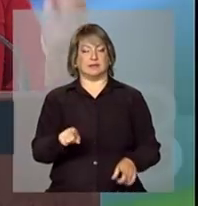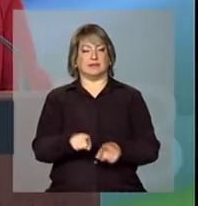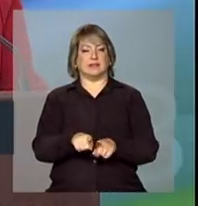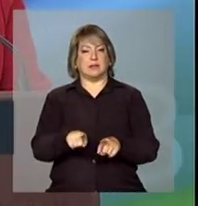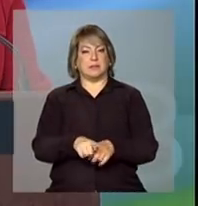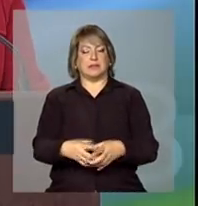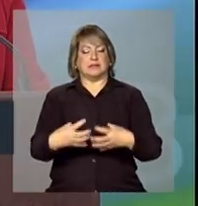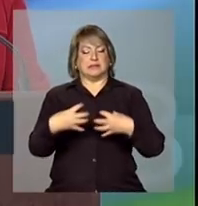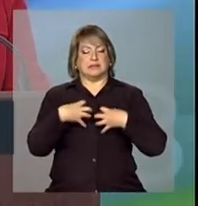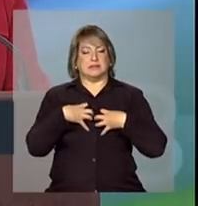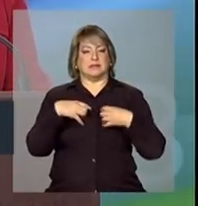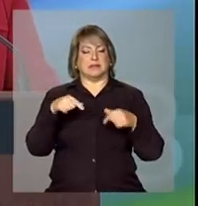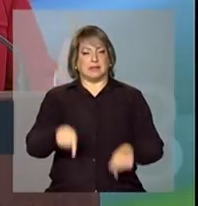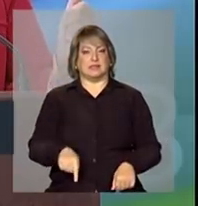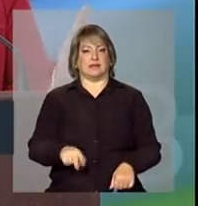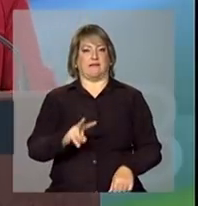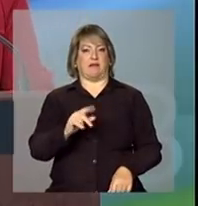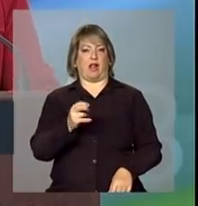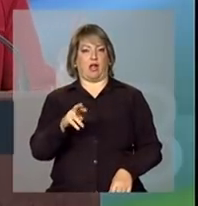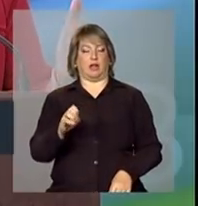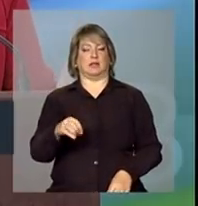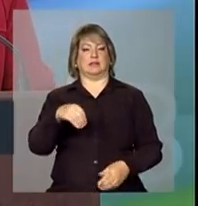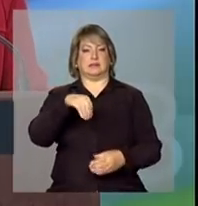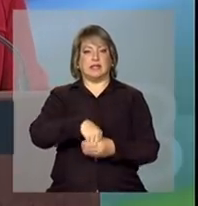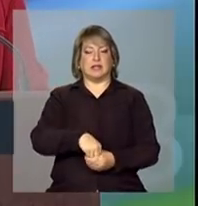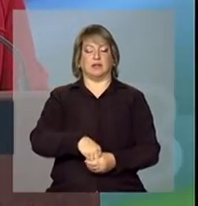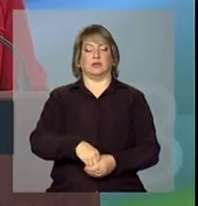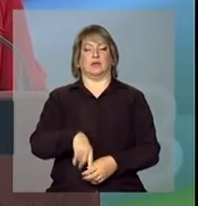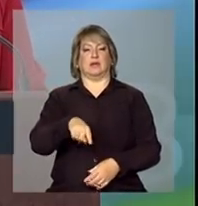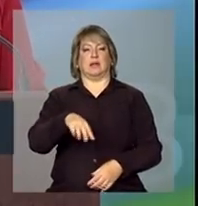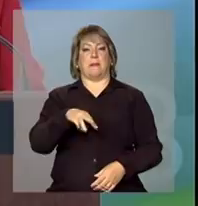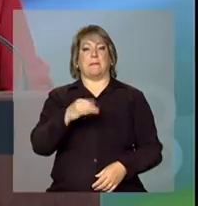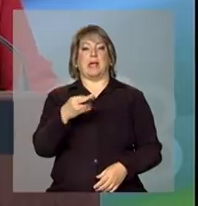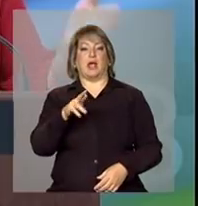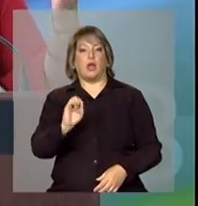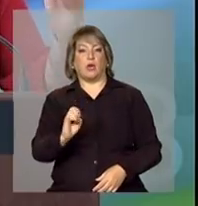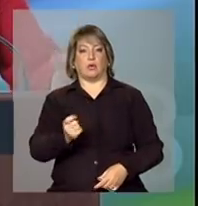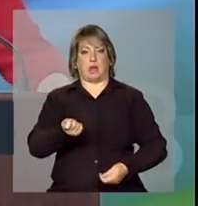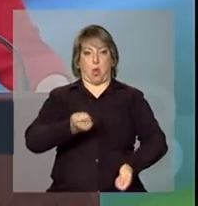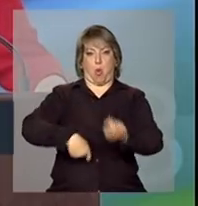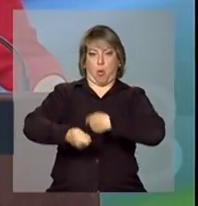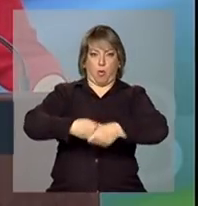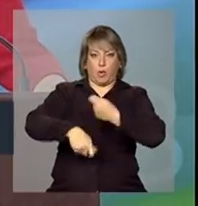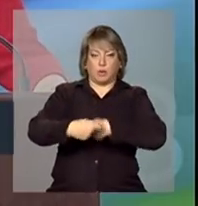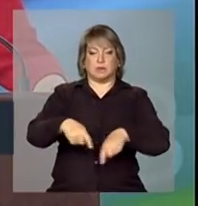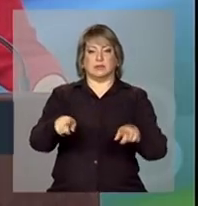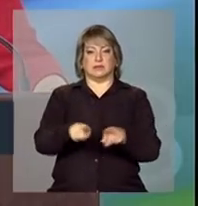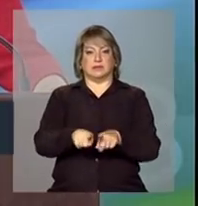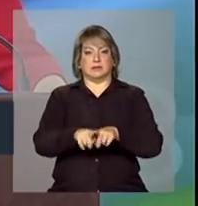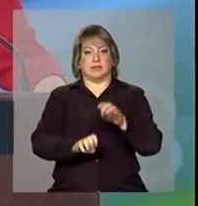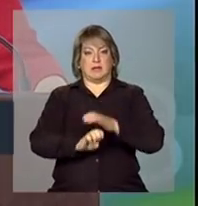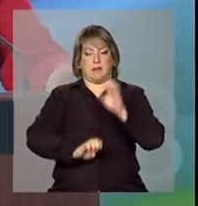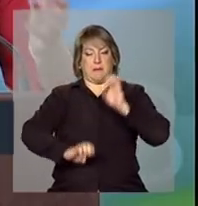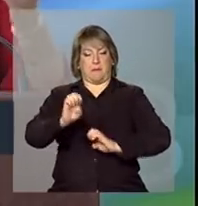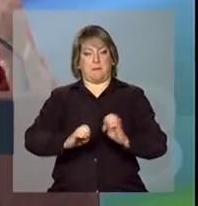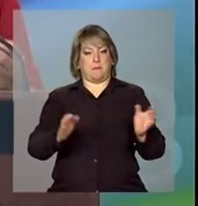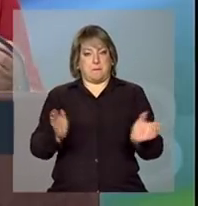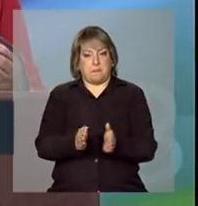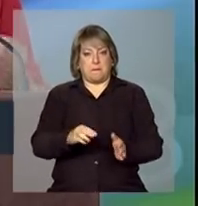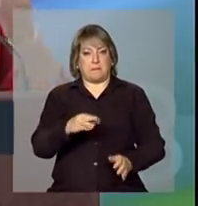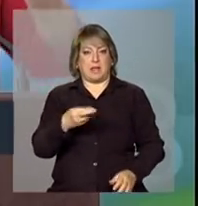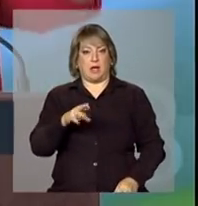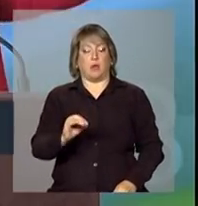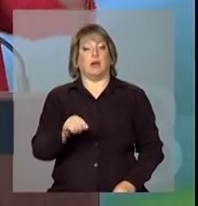valores, no caso do microempreendedor, do pequeno e da microempresa, é